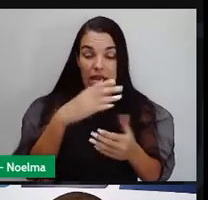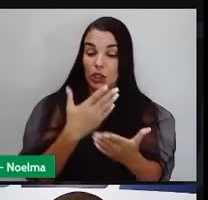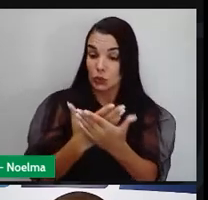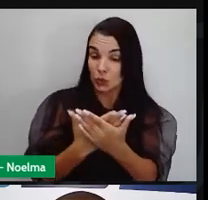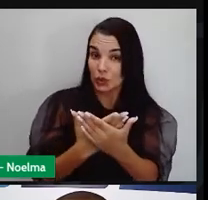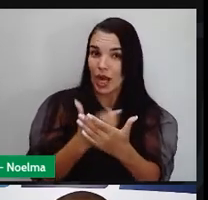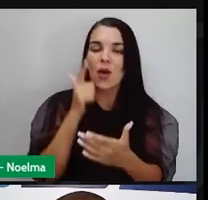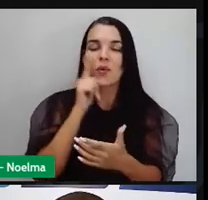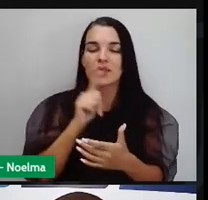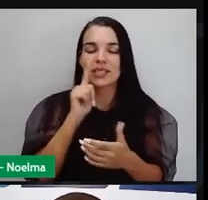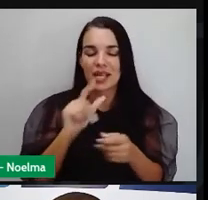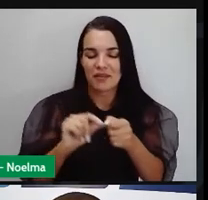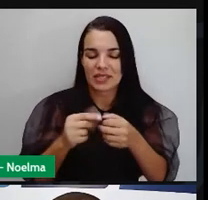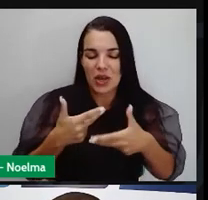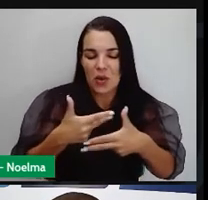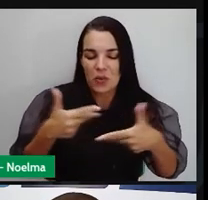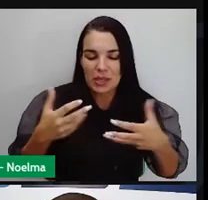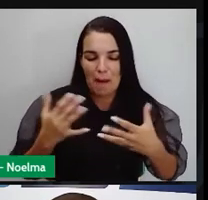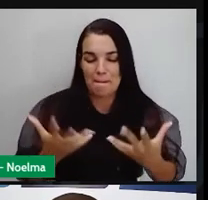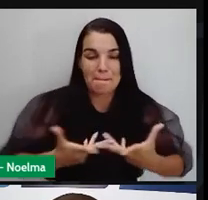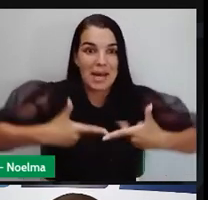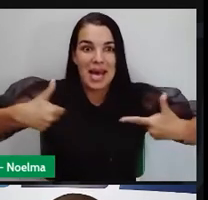maravilhosas e inexplicáveis.